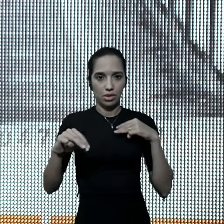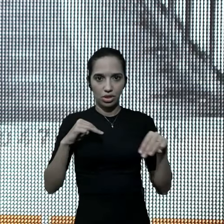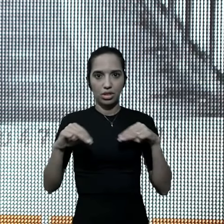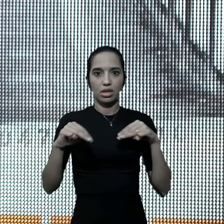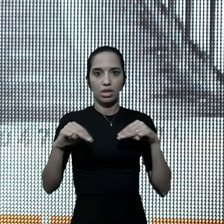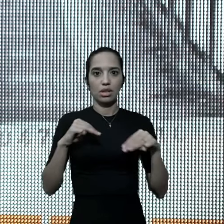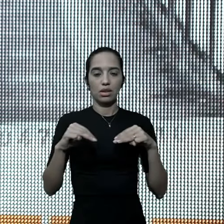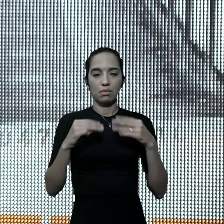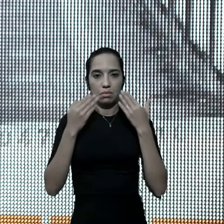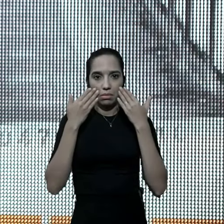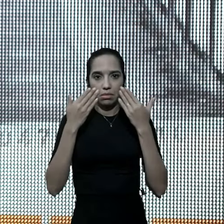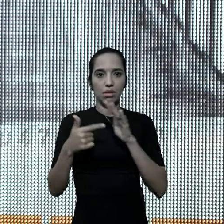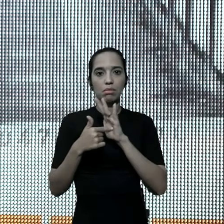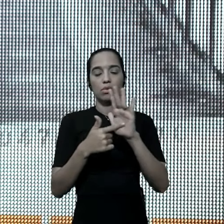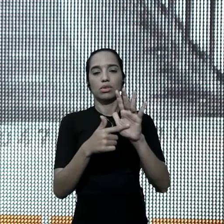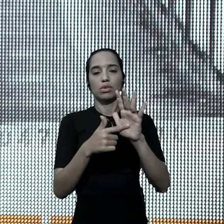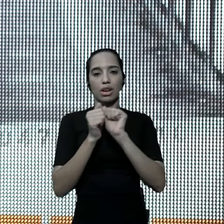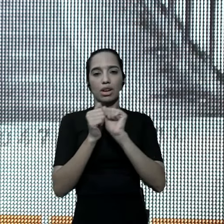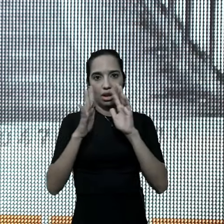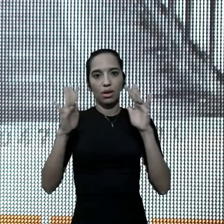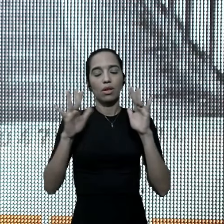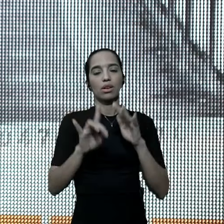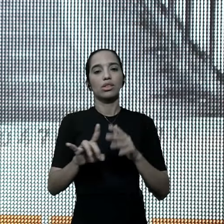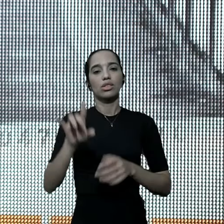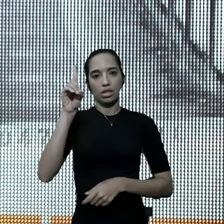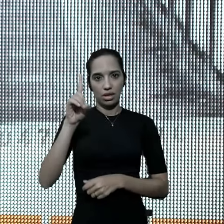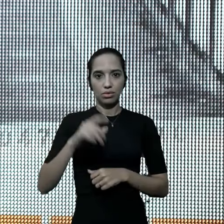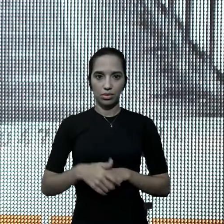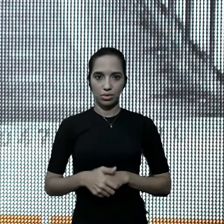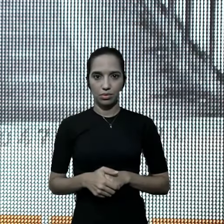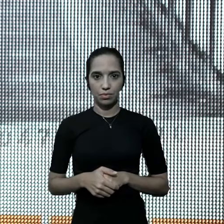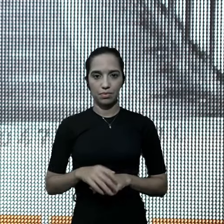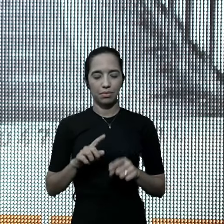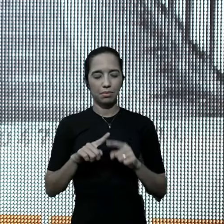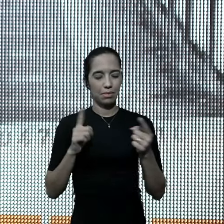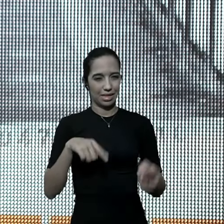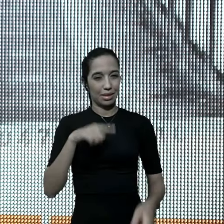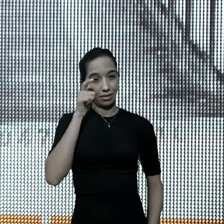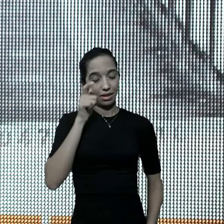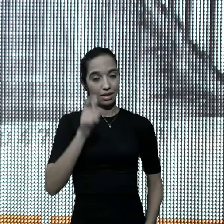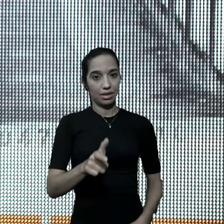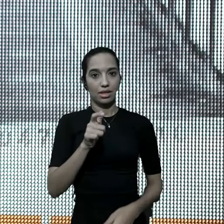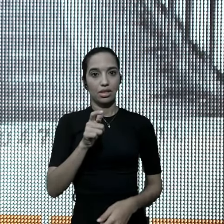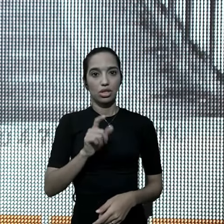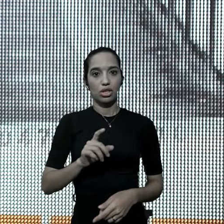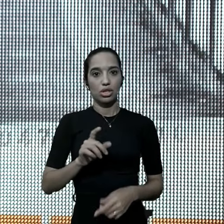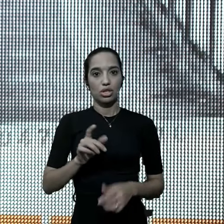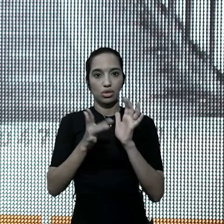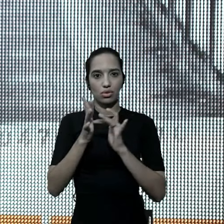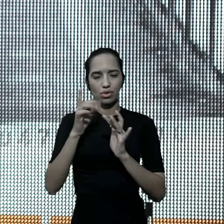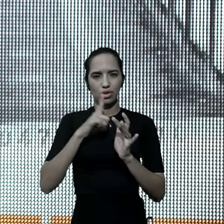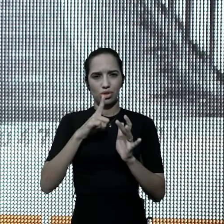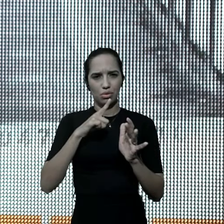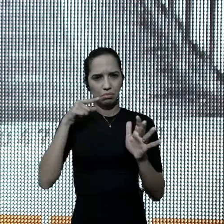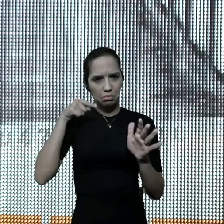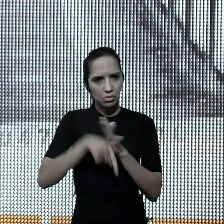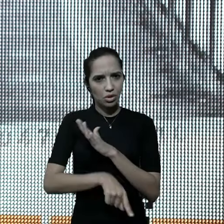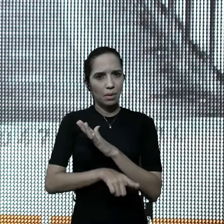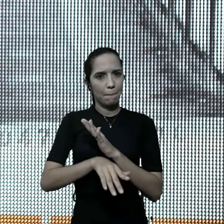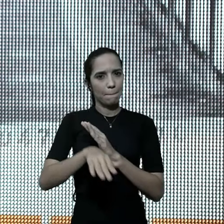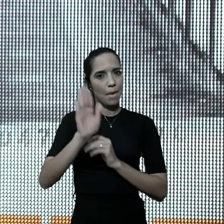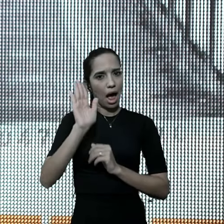estariam ali, para manifestar, a sua glória, mas entre os doze, é interessante, Jesus tinha, um nível maior, você quer um nível maior?